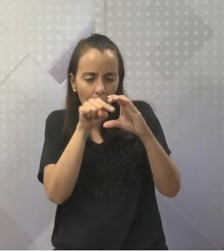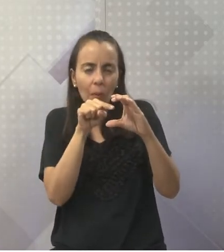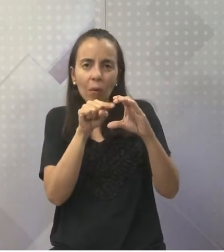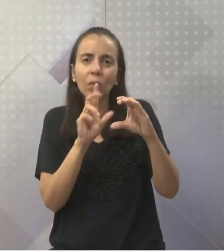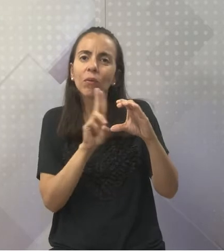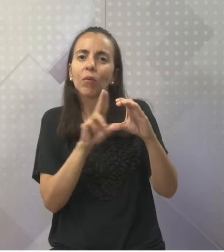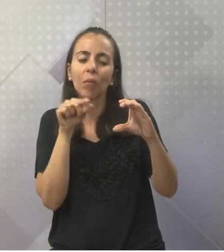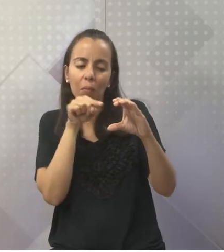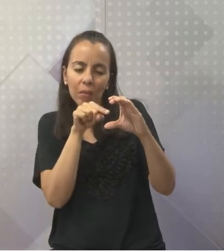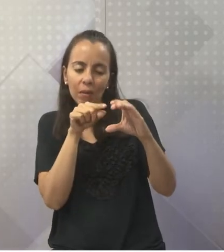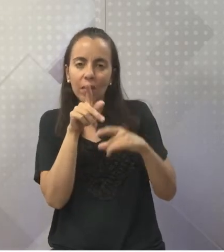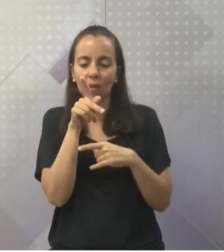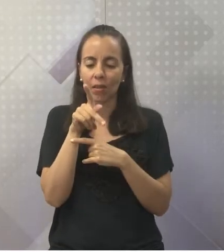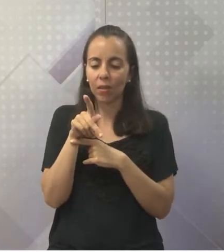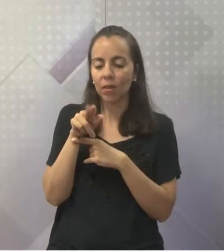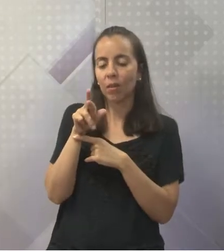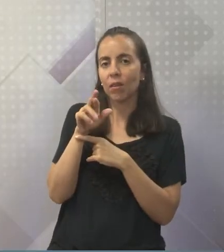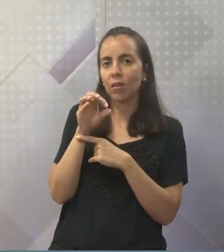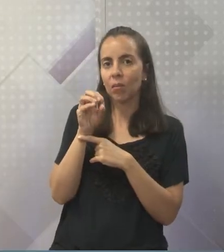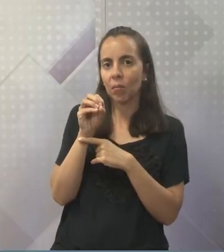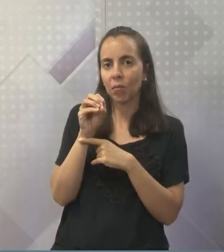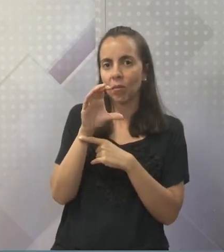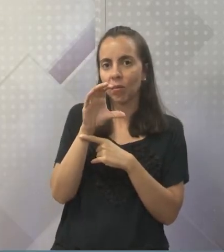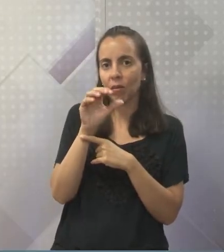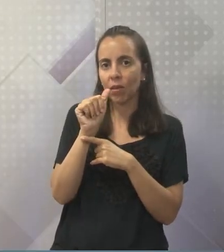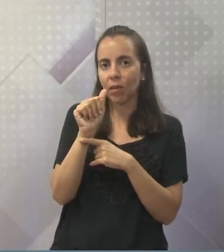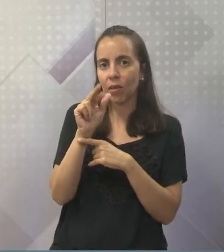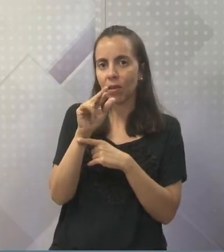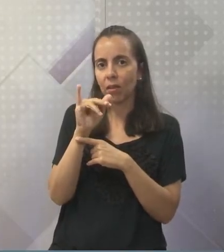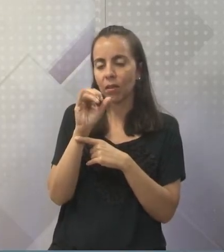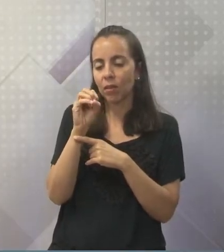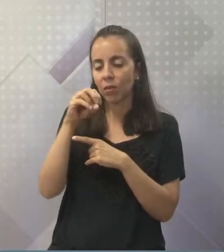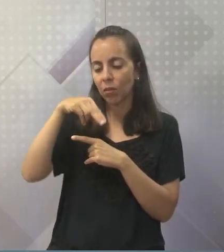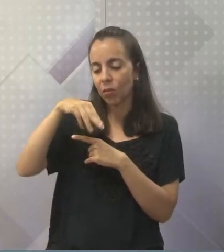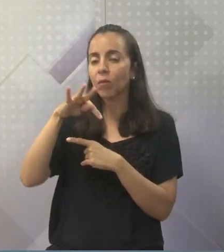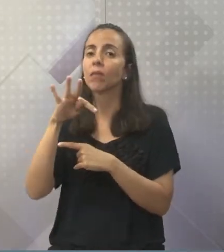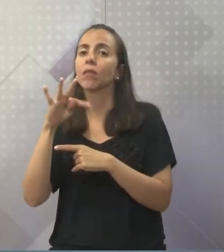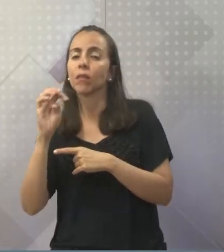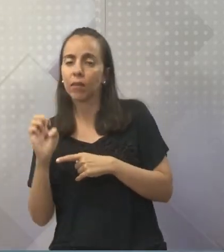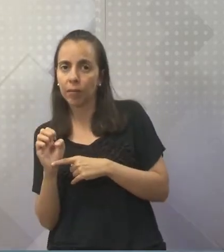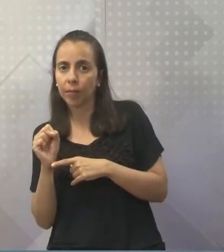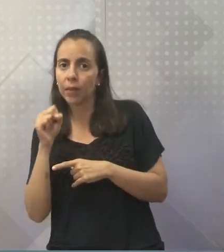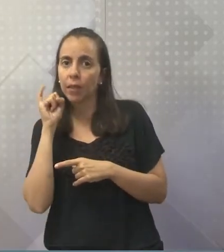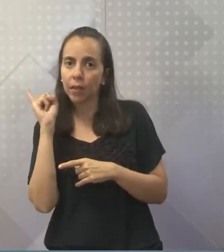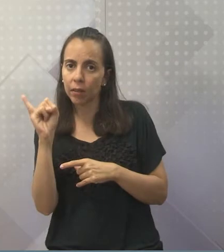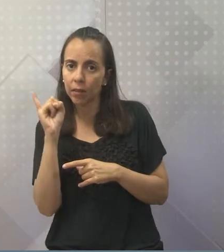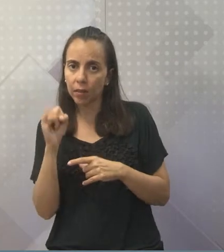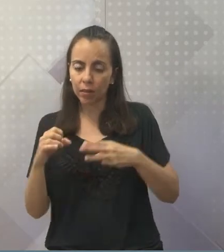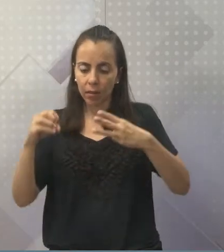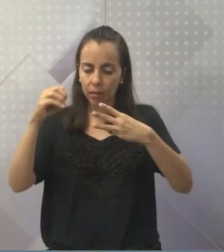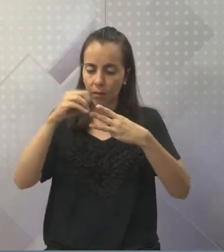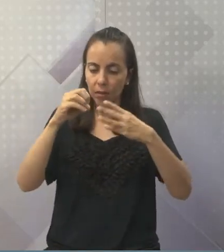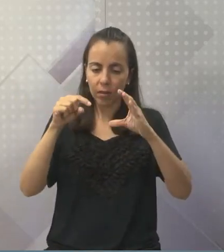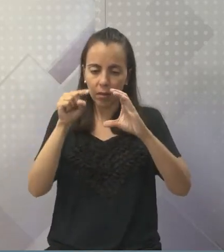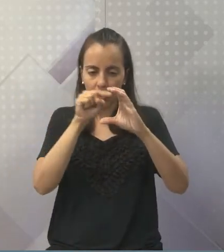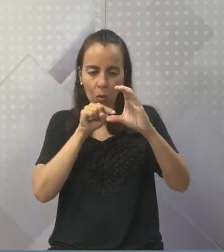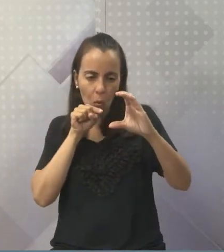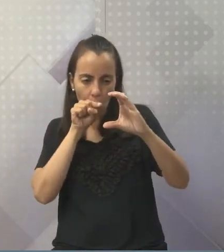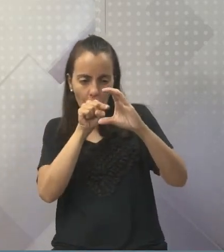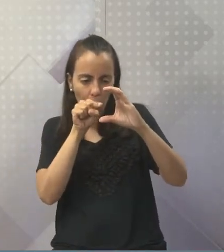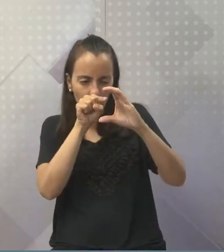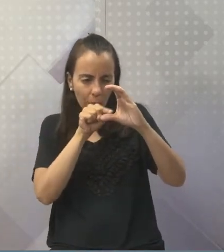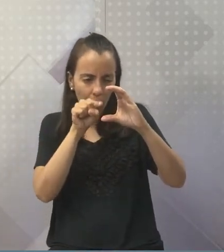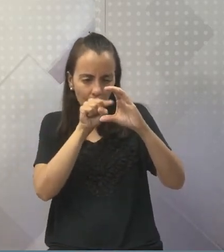-carionte. Isso. Se aquela célula tiver núcleo definido,